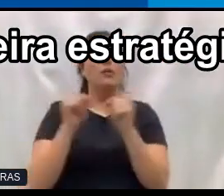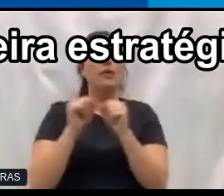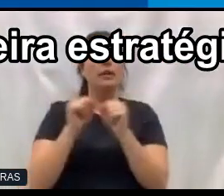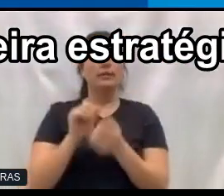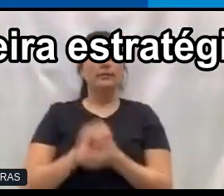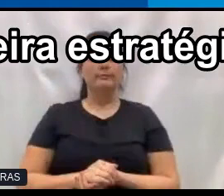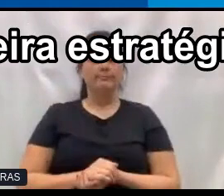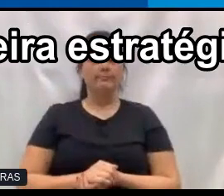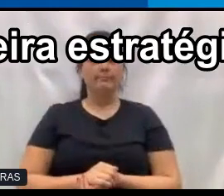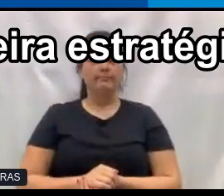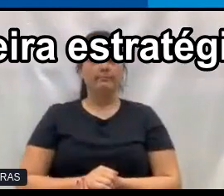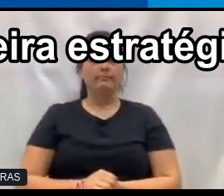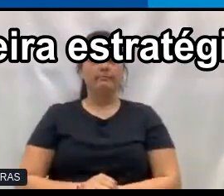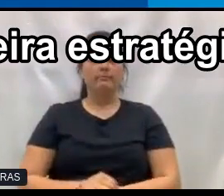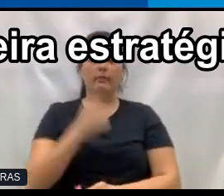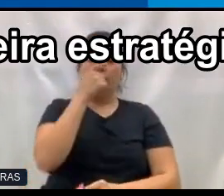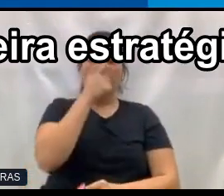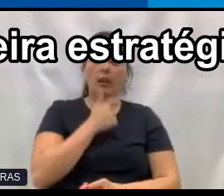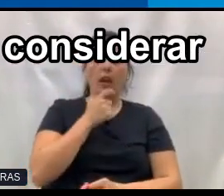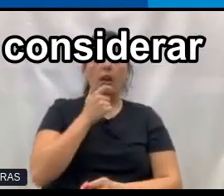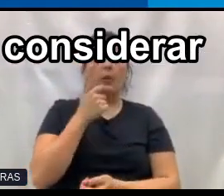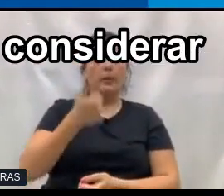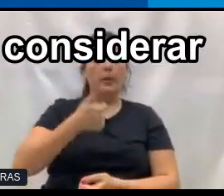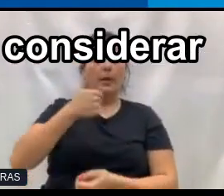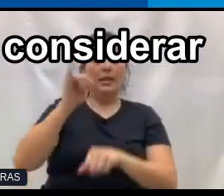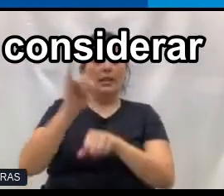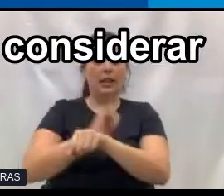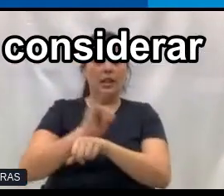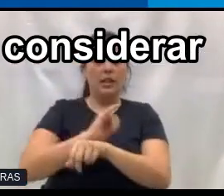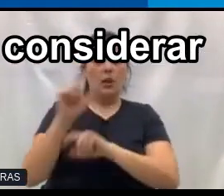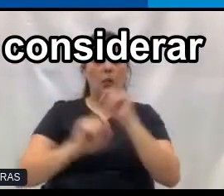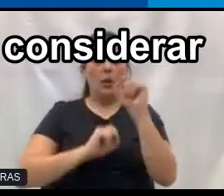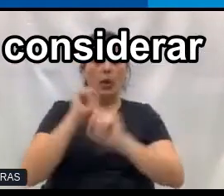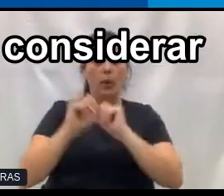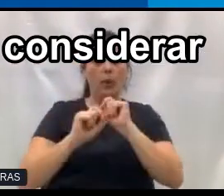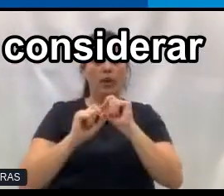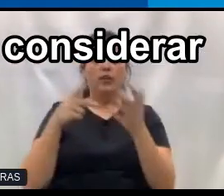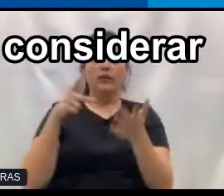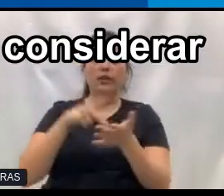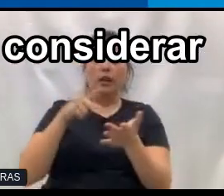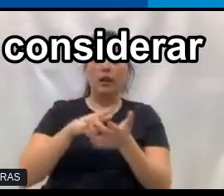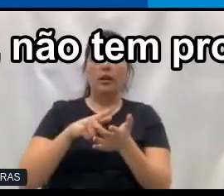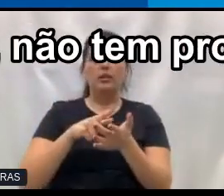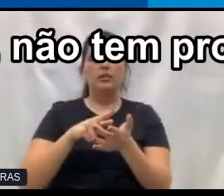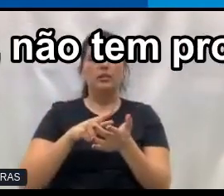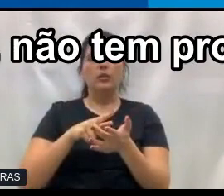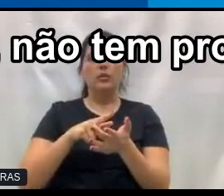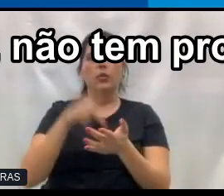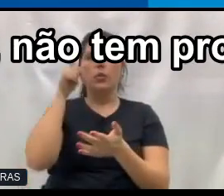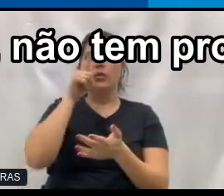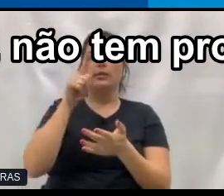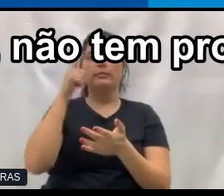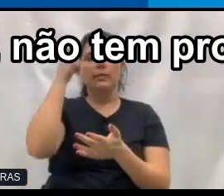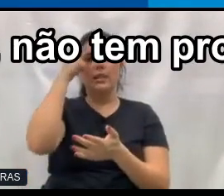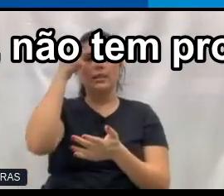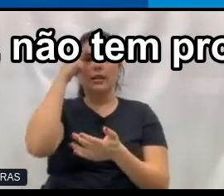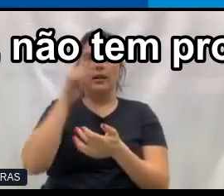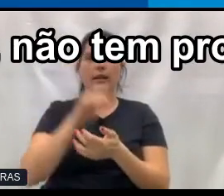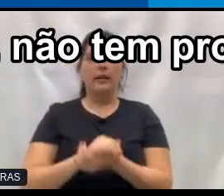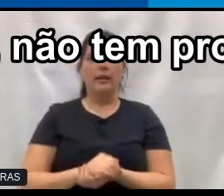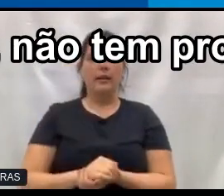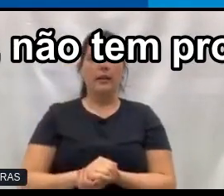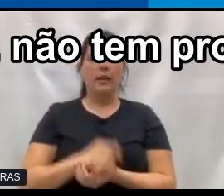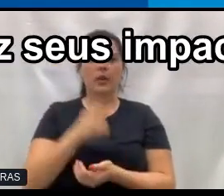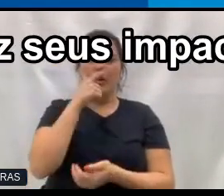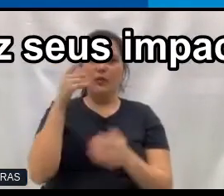Eu acho que a primeira estratégia é realmente você considerar, acho que faltou um